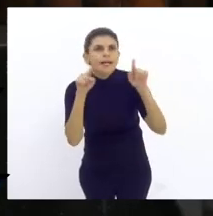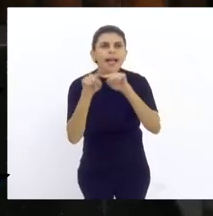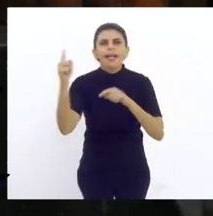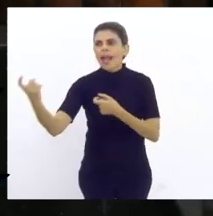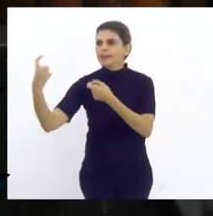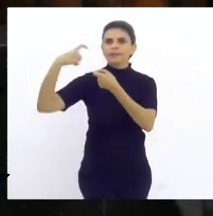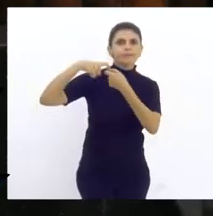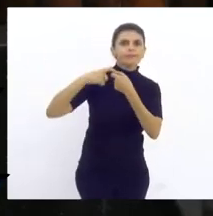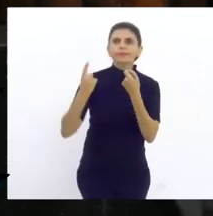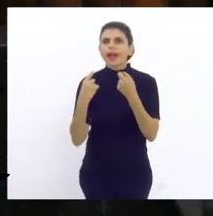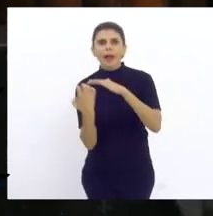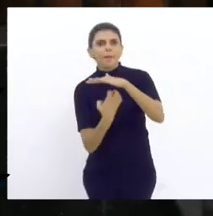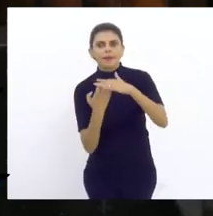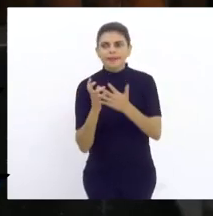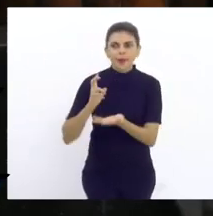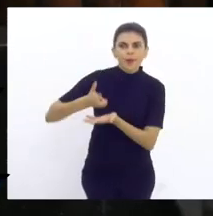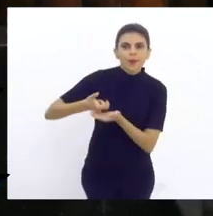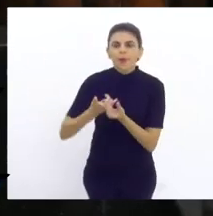que é o contrato, porque ali